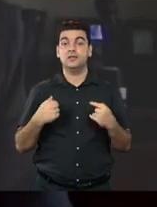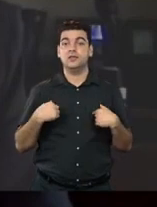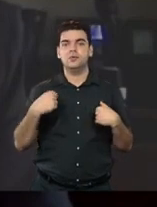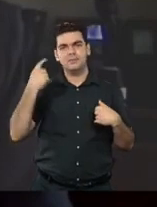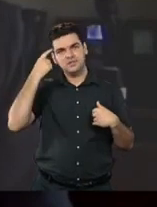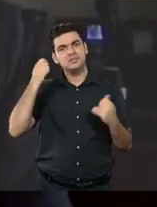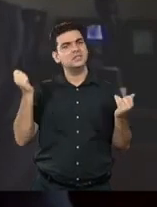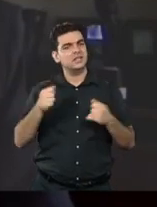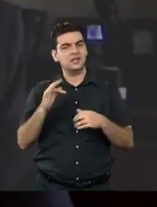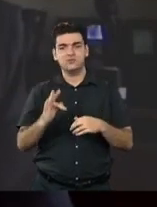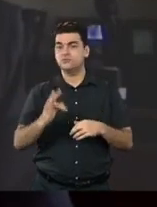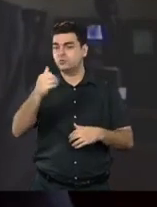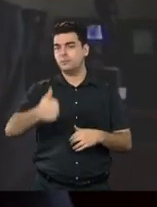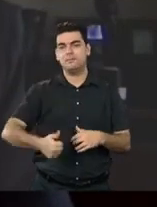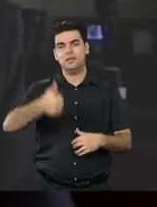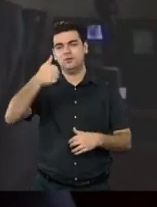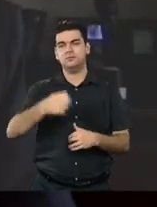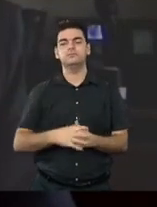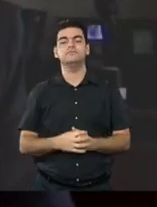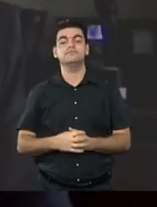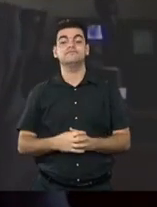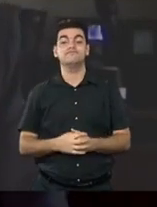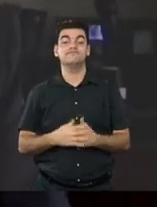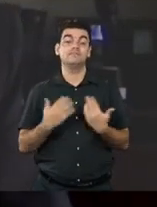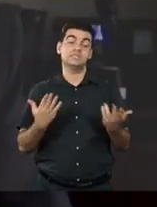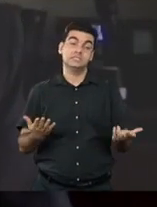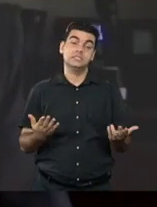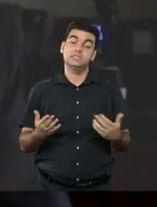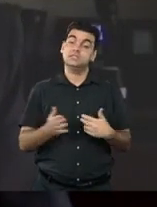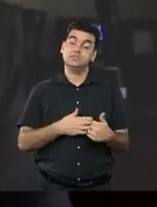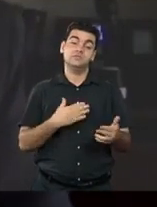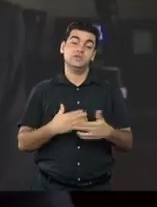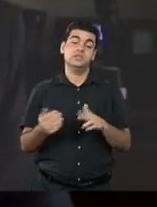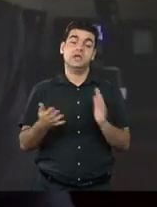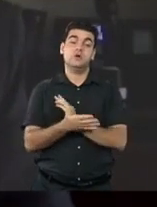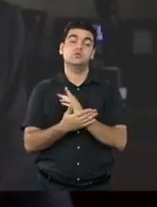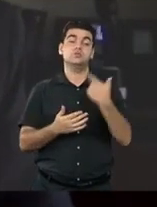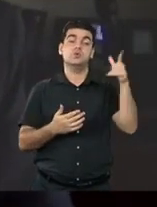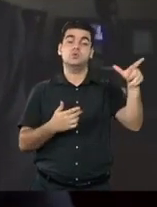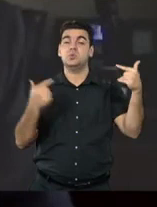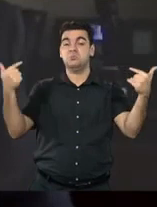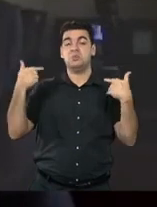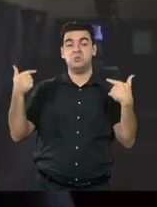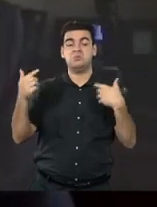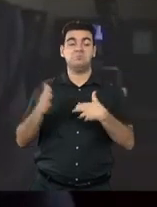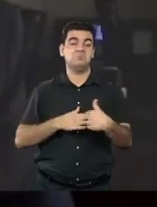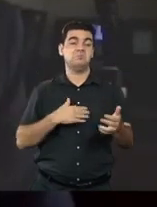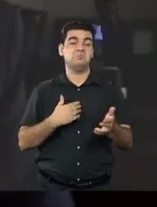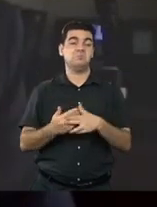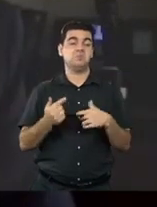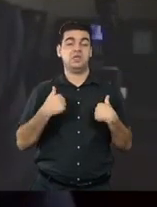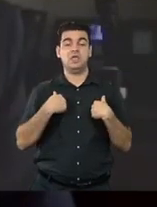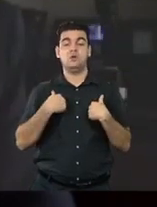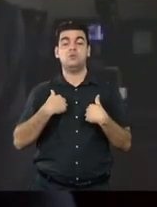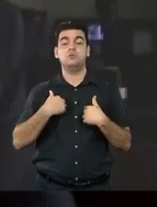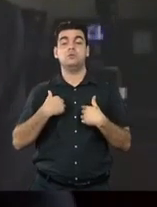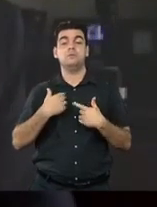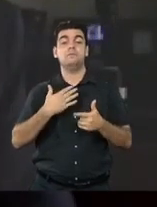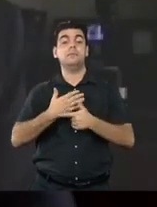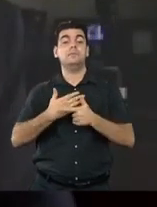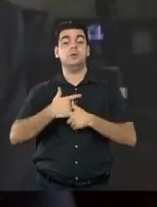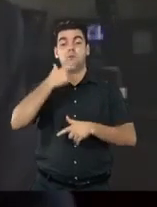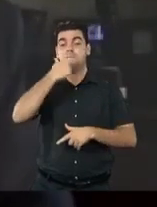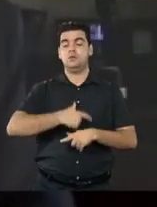pode fazer alguma coisa. Independentemente do que os outros estejam fazendo, o nosso papel é cada um fazer